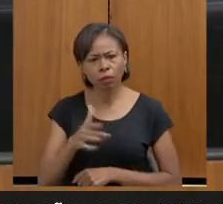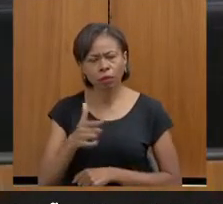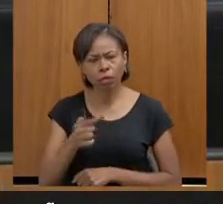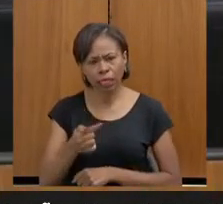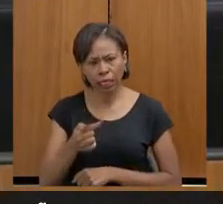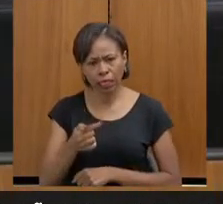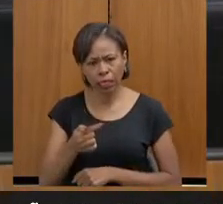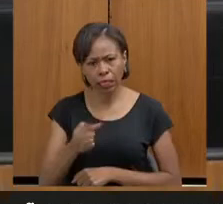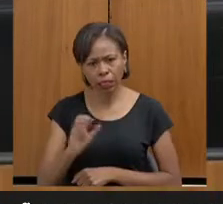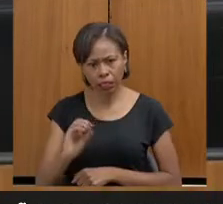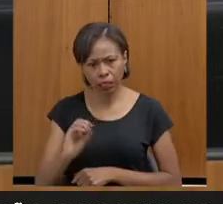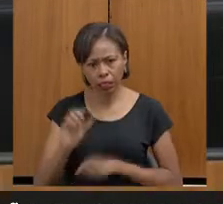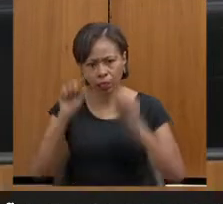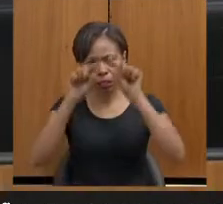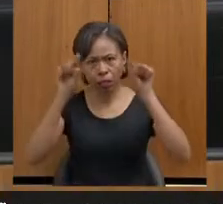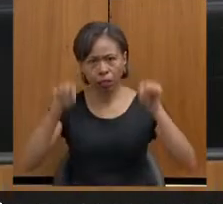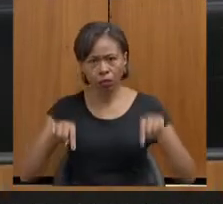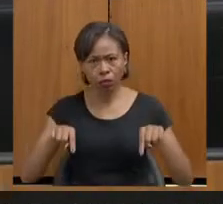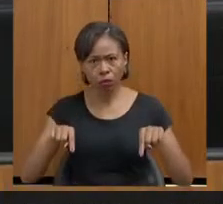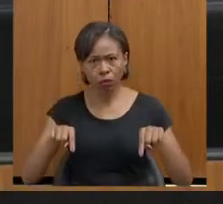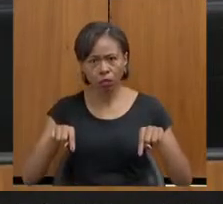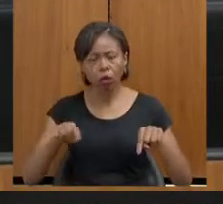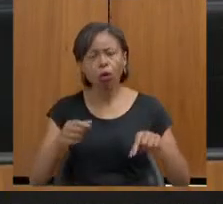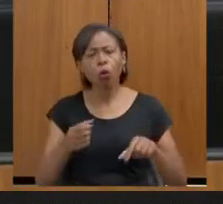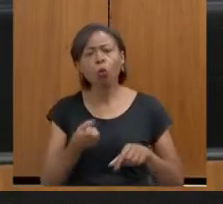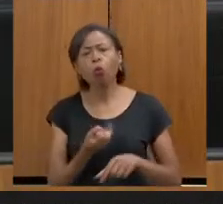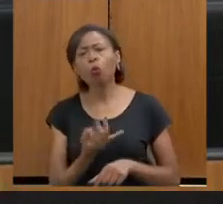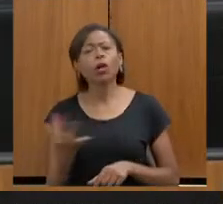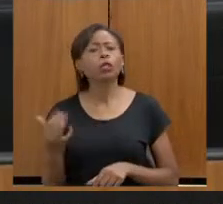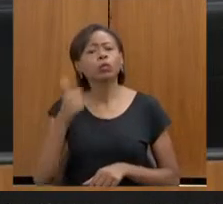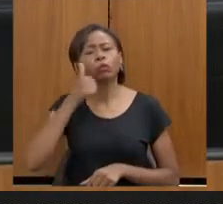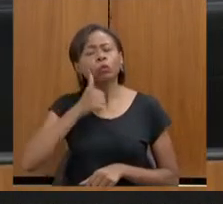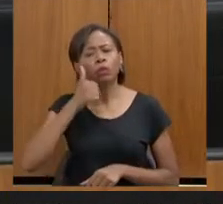servidores. Quantos destes são mulheres?